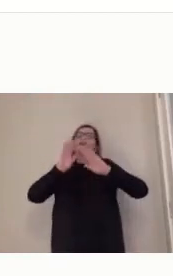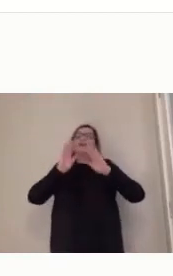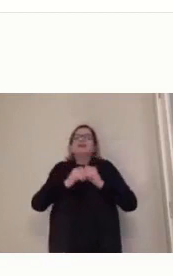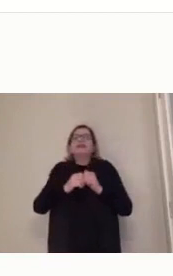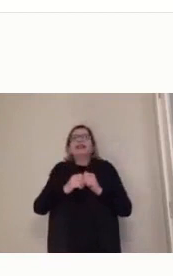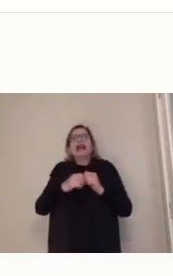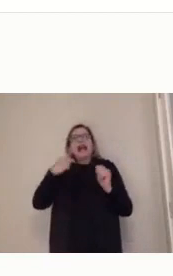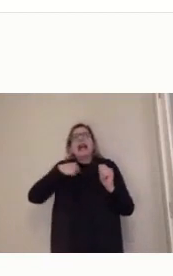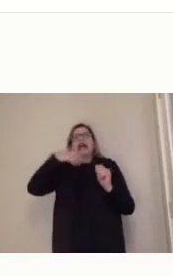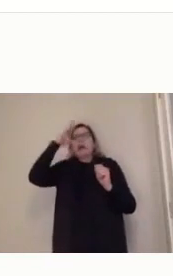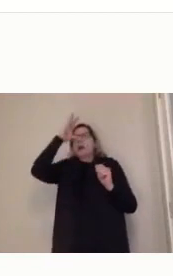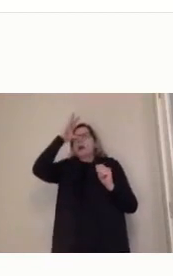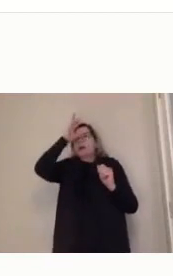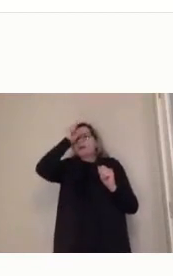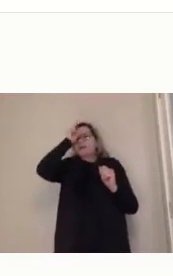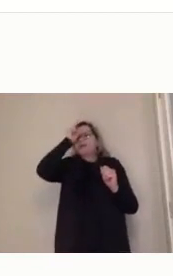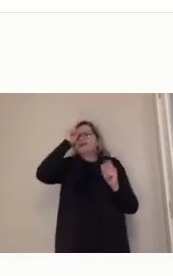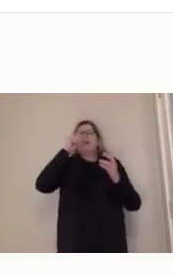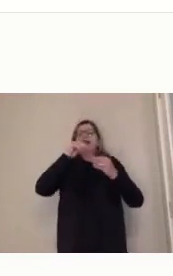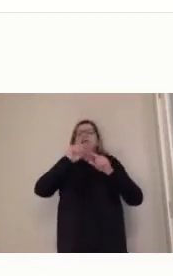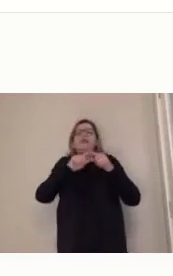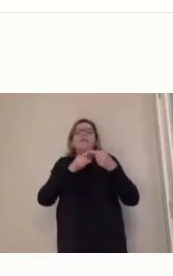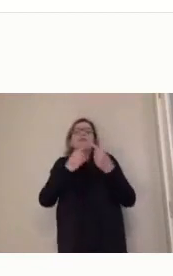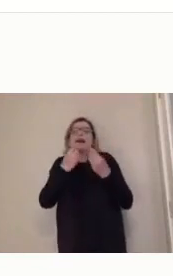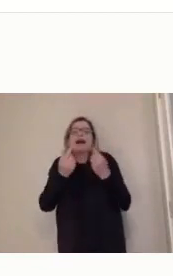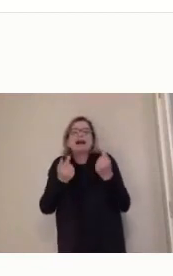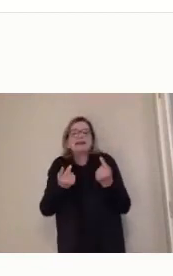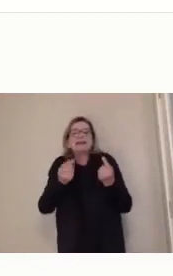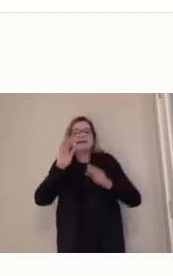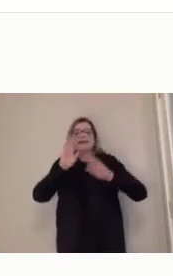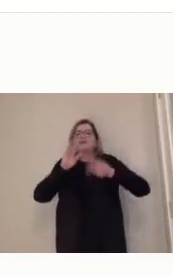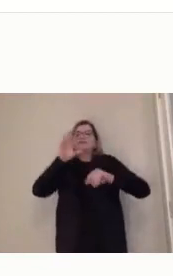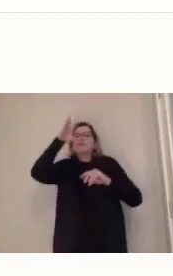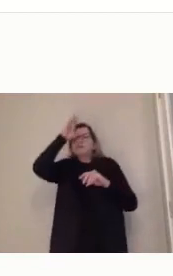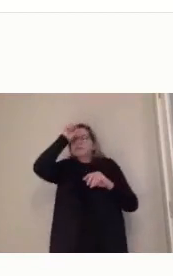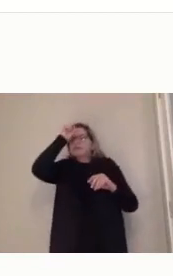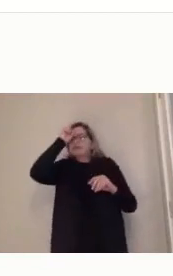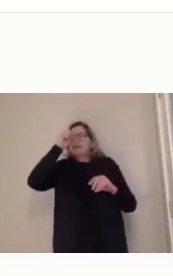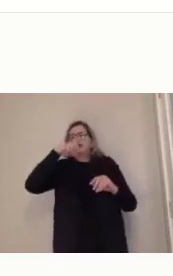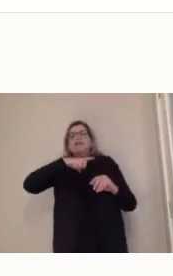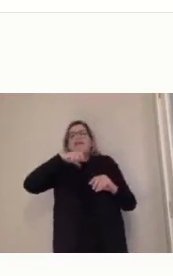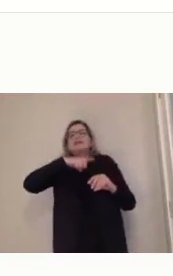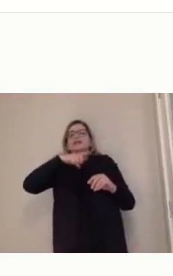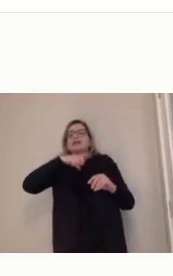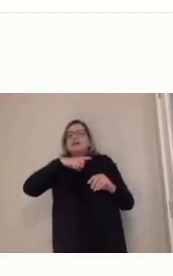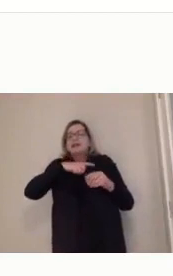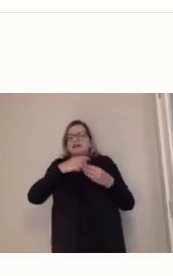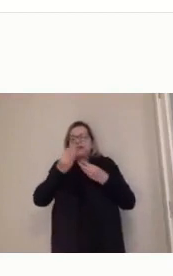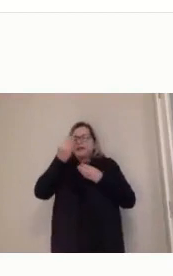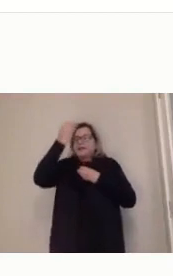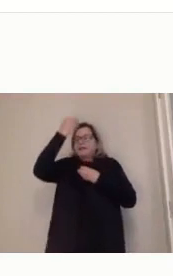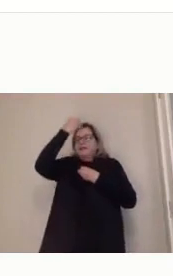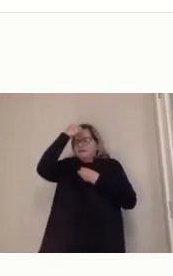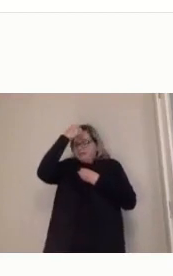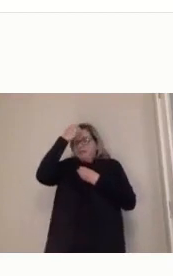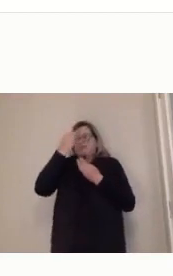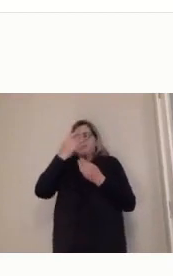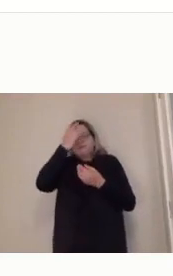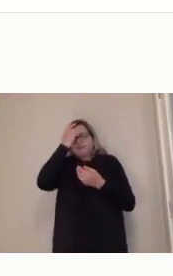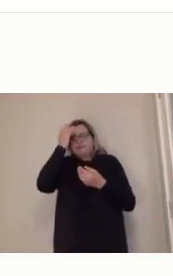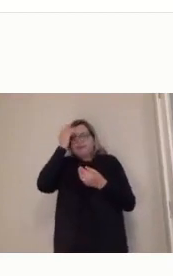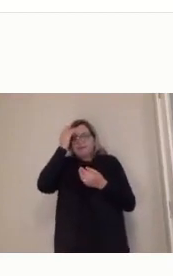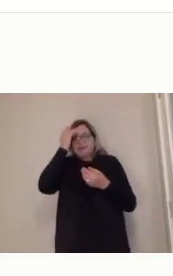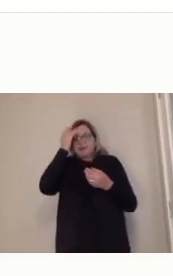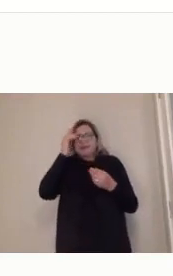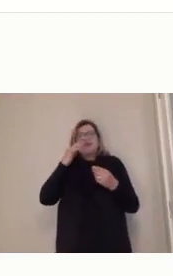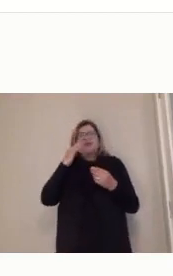essa, esse aprendizado que você teve, ele fica internalizado em você, né? E lá numa outra situação, você acaba,